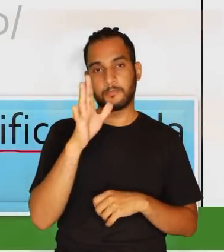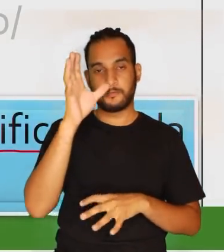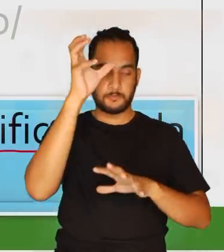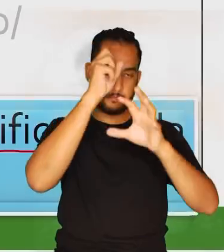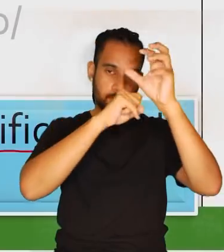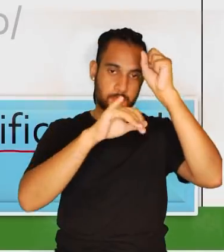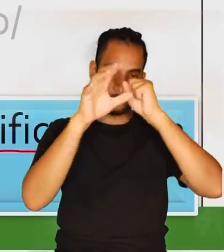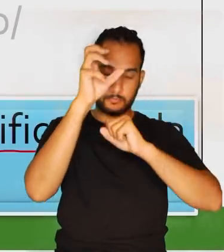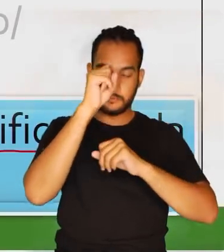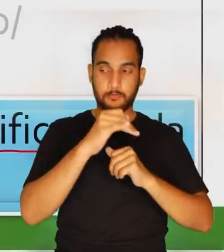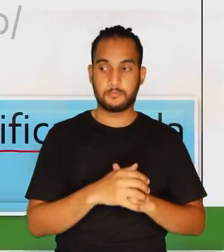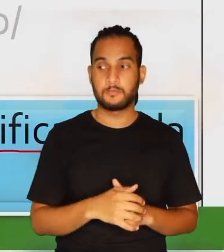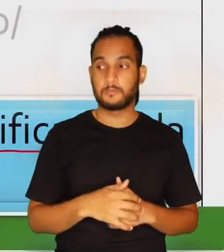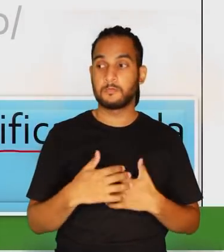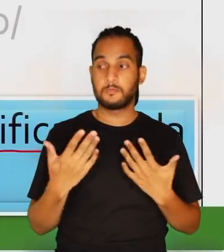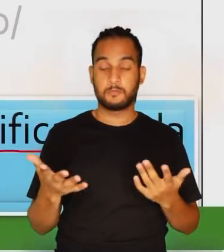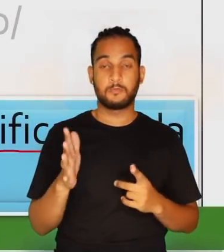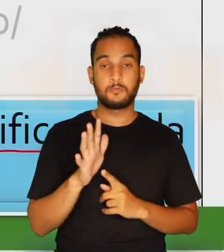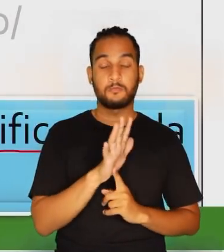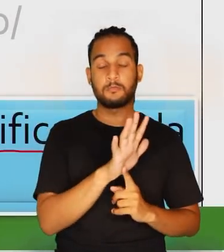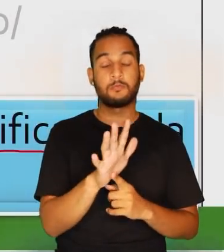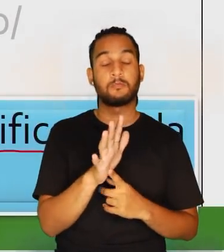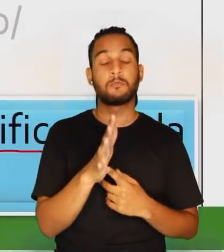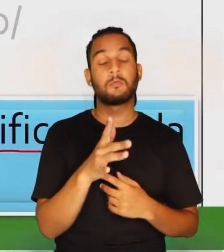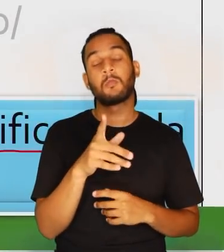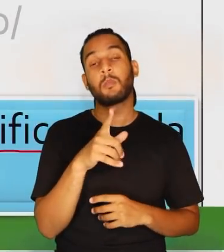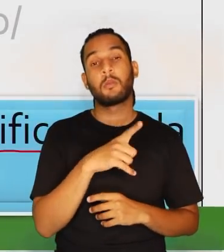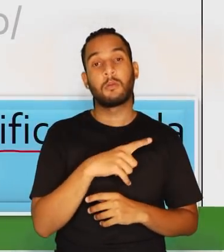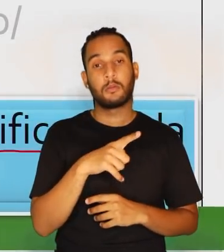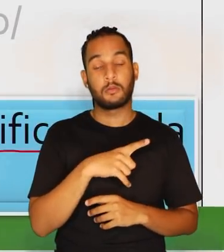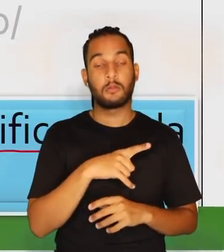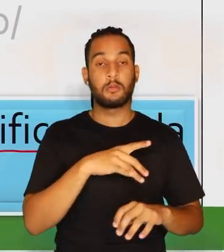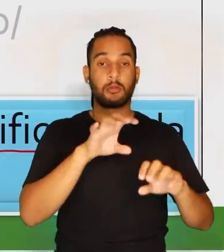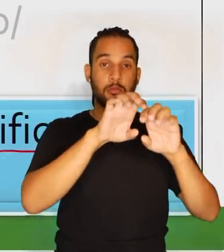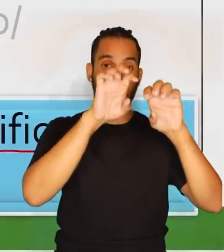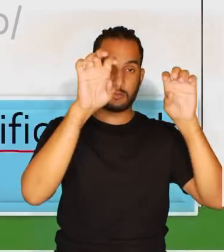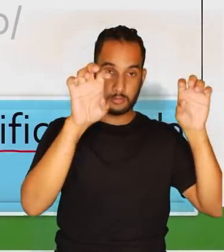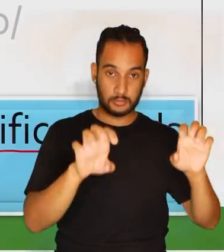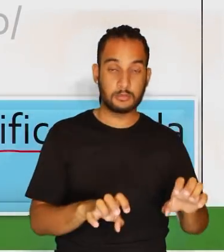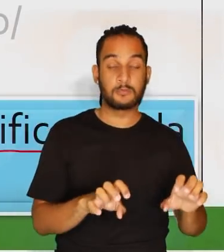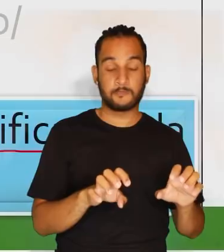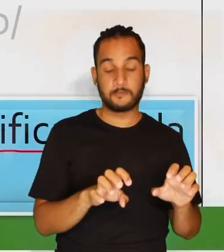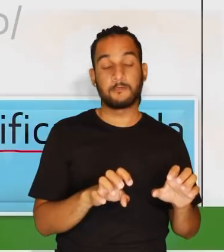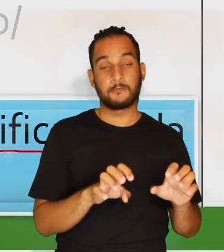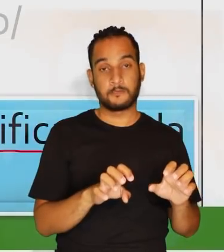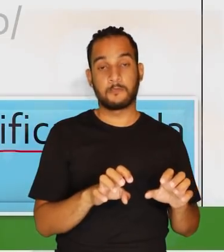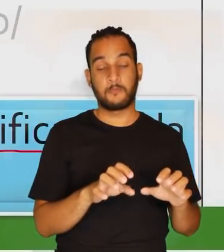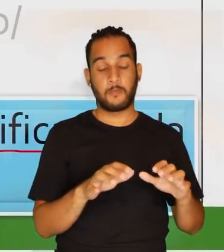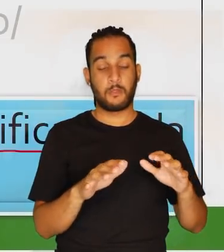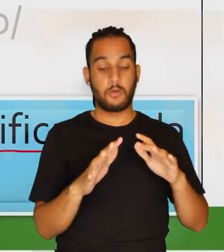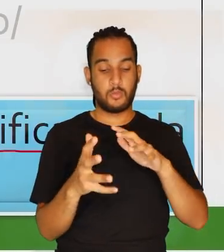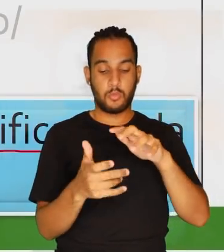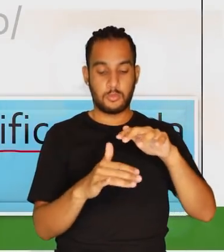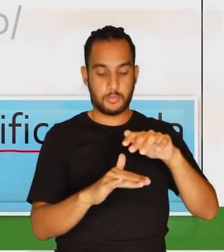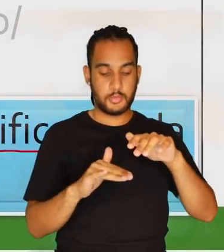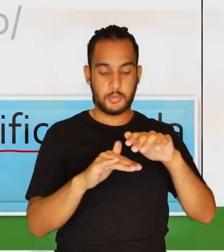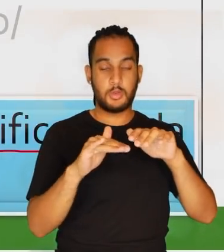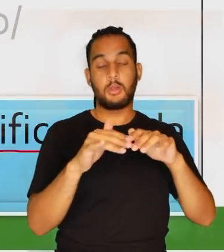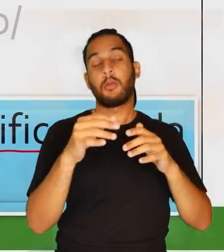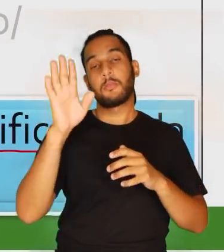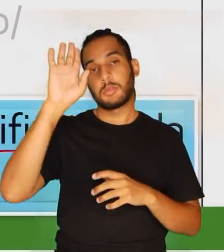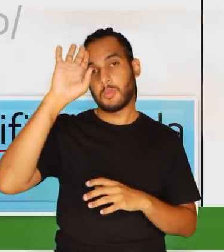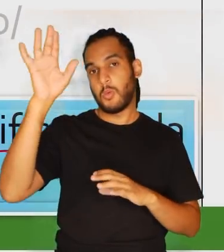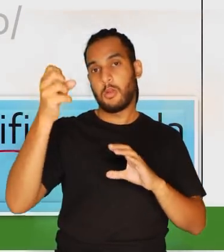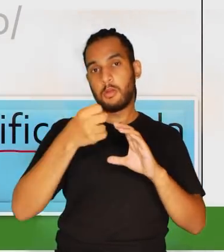dessa aprendizagem. Então, aqui, ele vai mostrar, então, que vai ser da estrutura da interna atmosfera